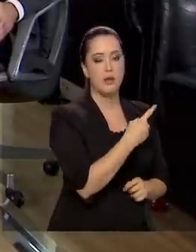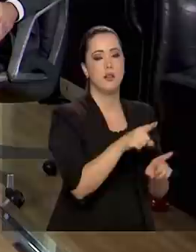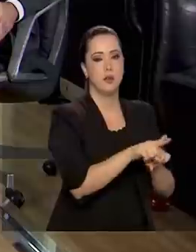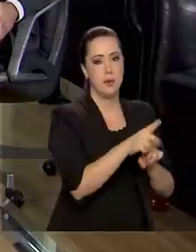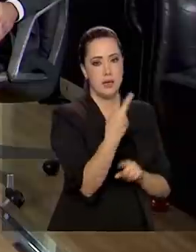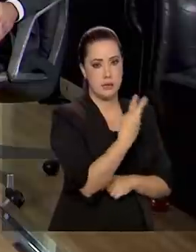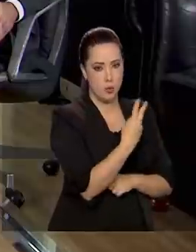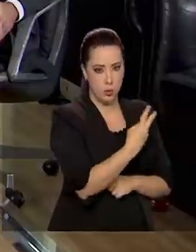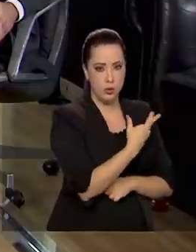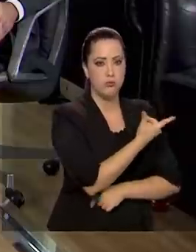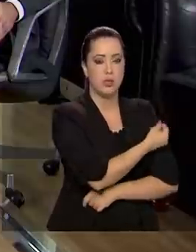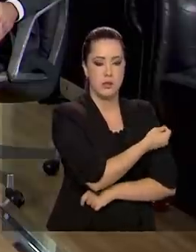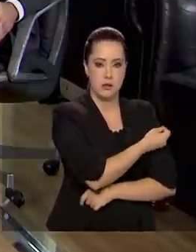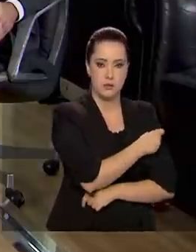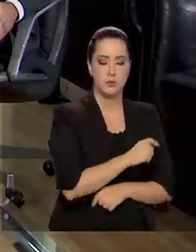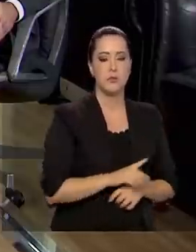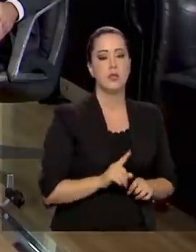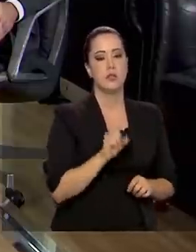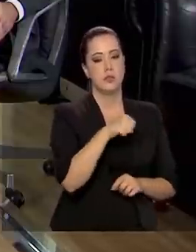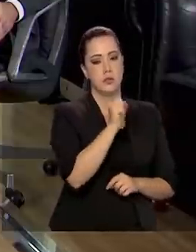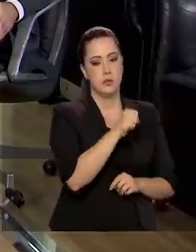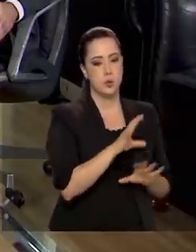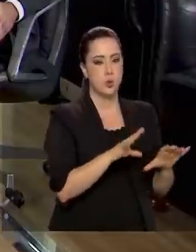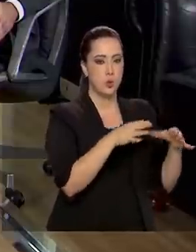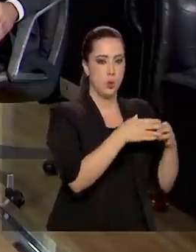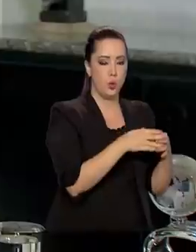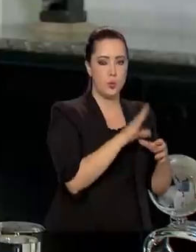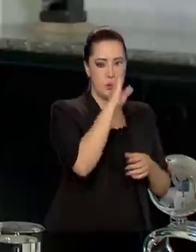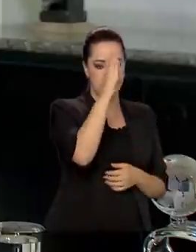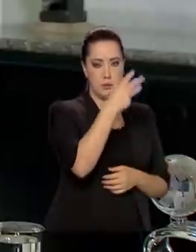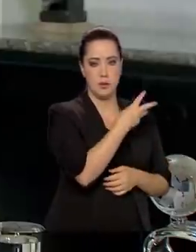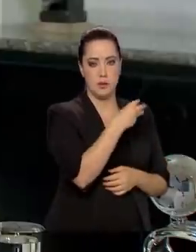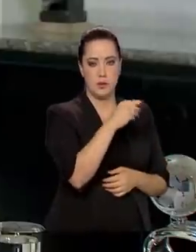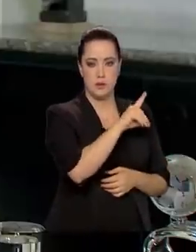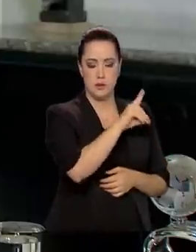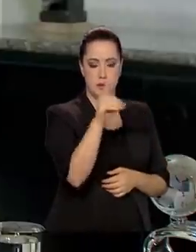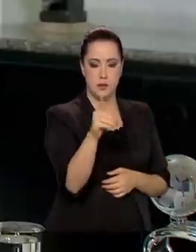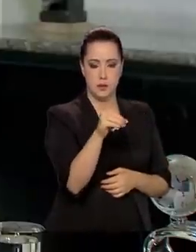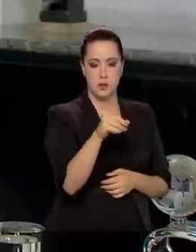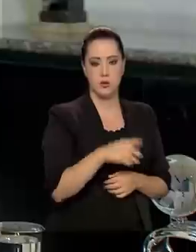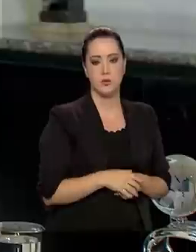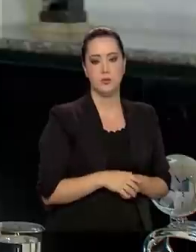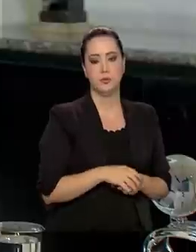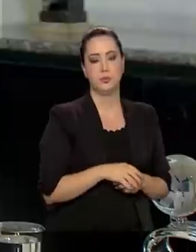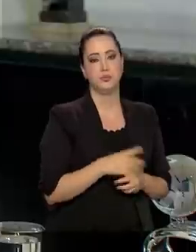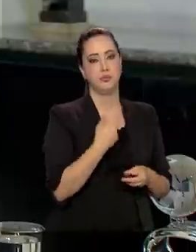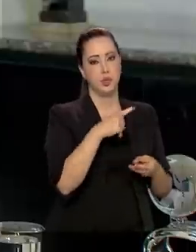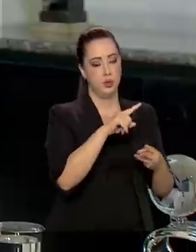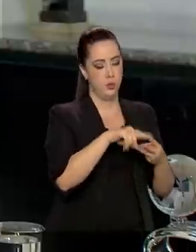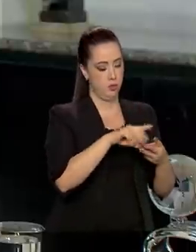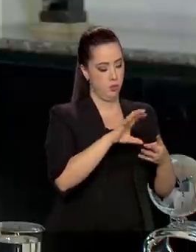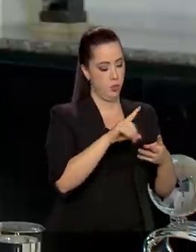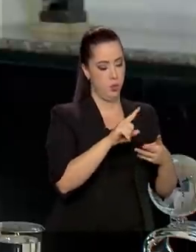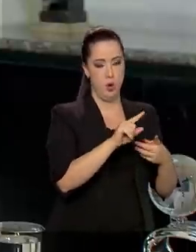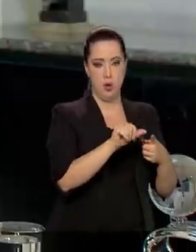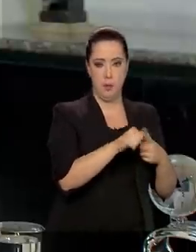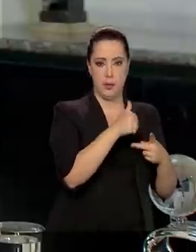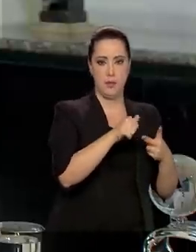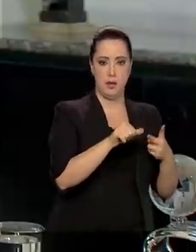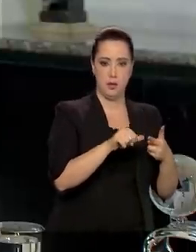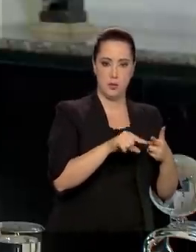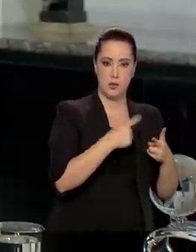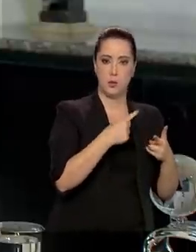A gente fecharia os primeiros grupos prioritários em 30 dias, o segundo, terceiro e quarto do plano. A partir dali,